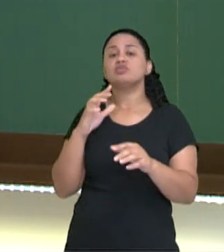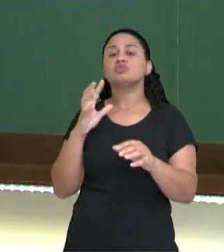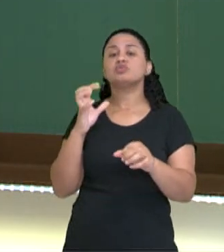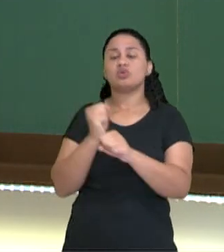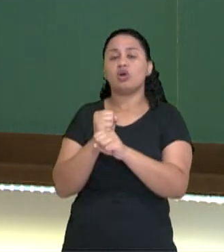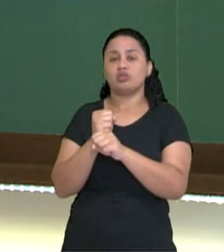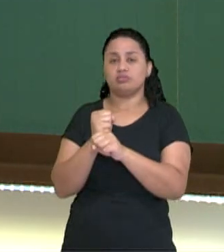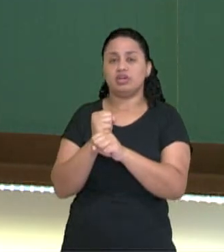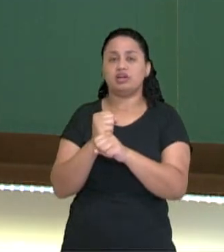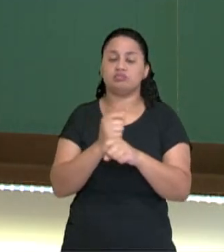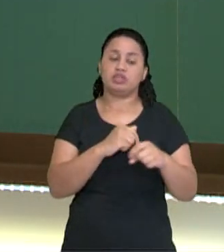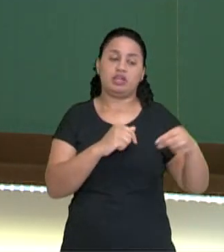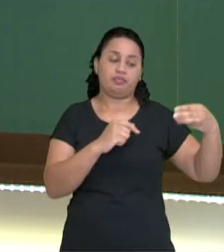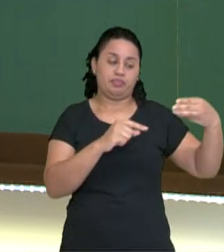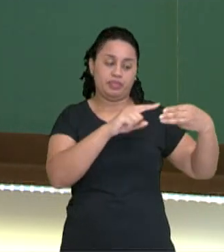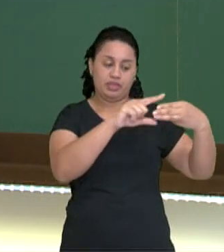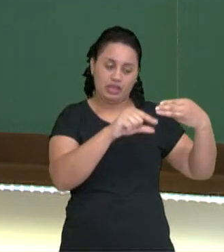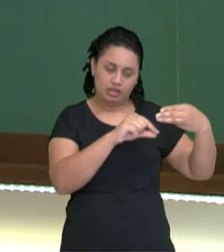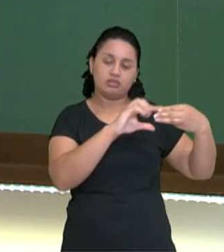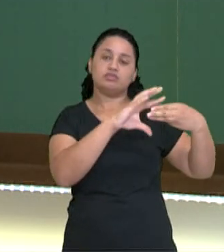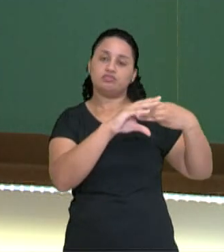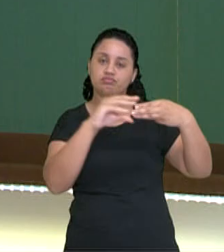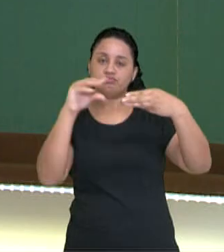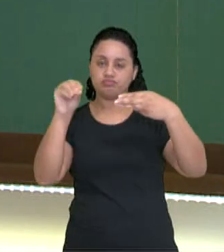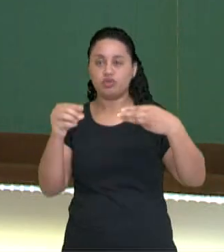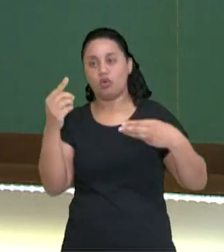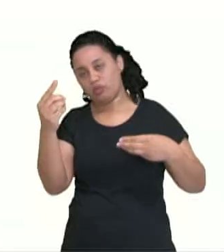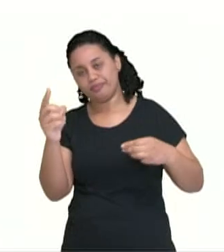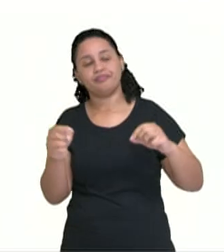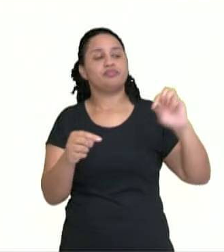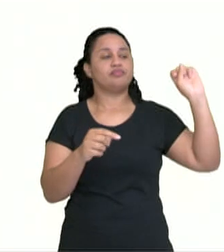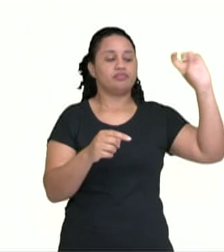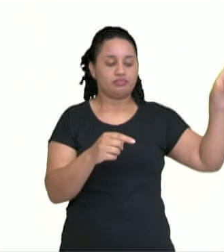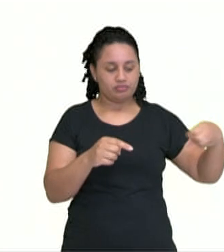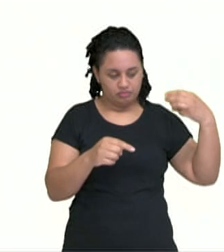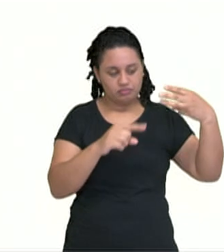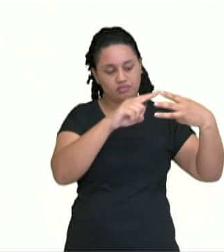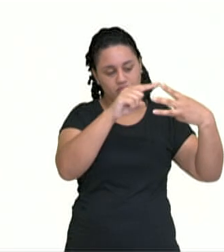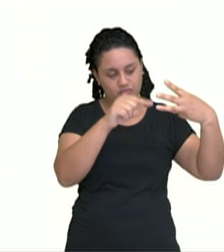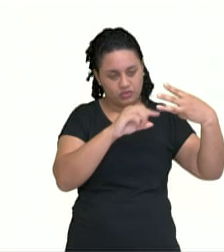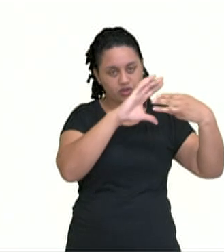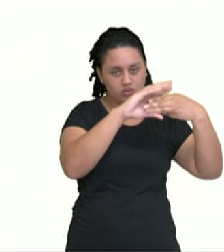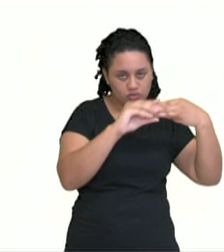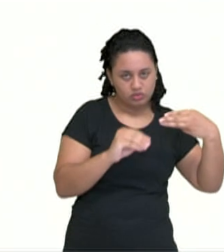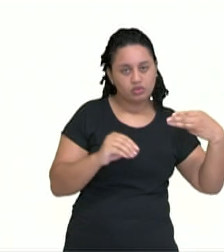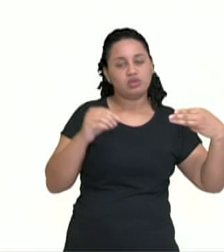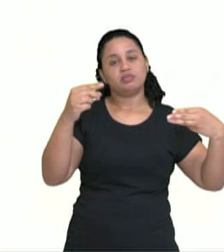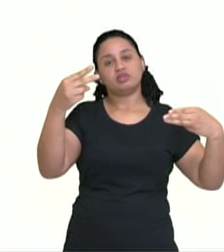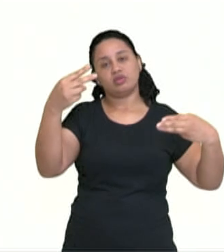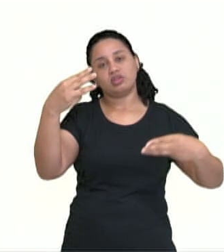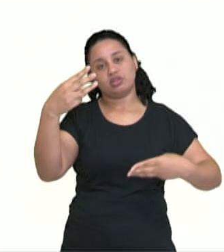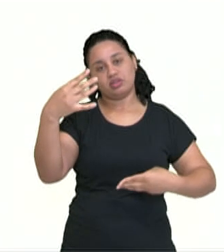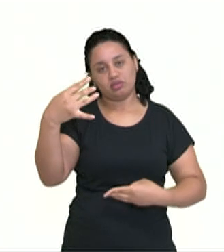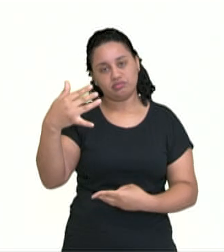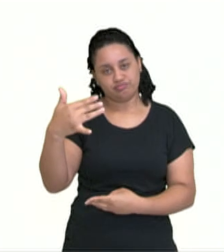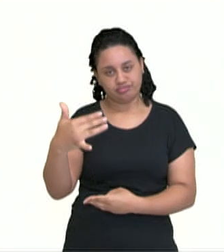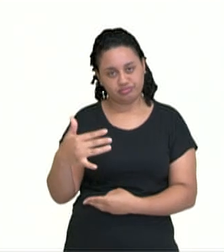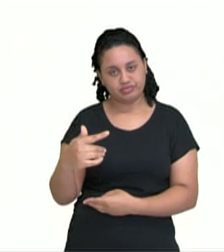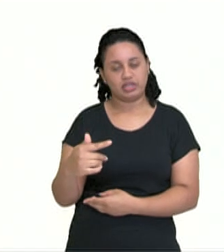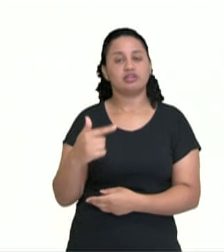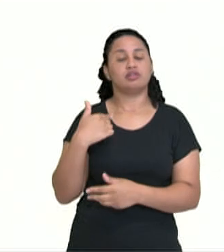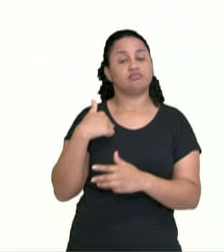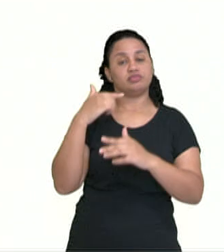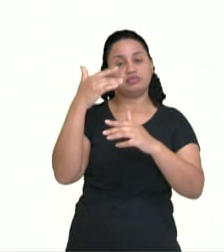é um conjunto de games. Então, ela pode ter vários sets. Um, dois, três, quatro, cinco, seis, sete e aí por